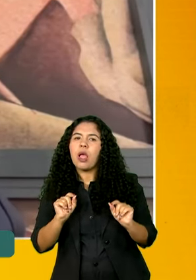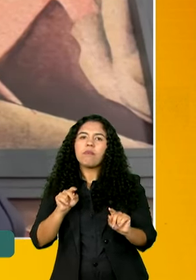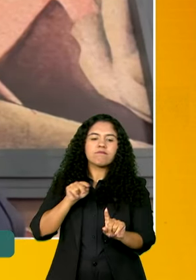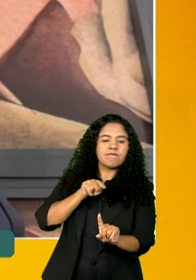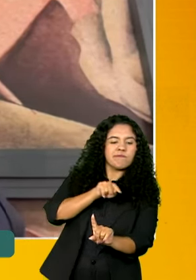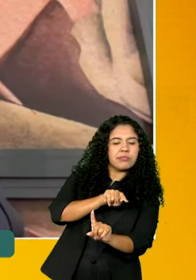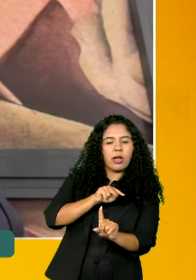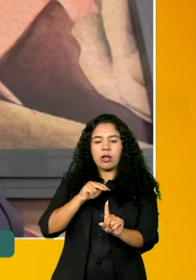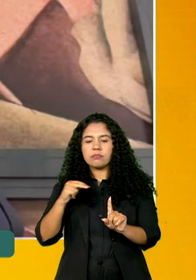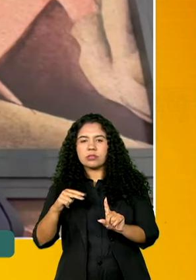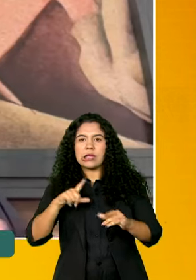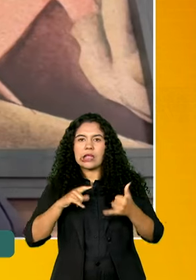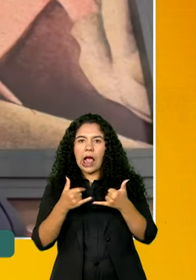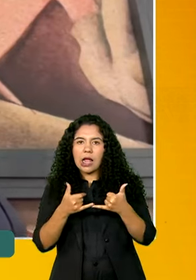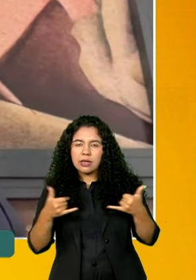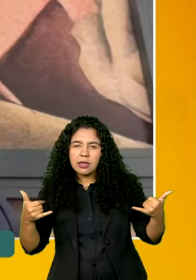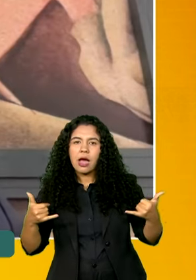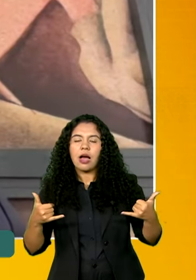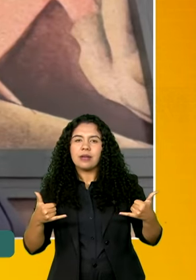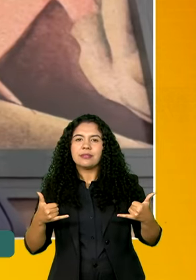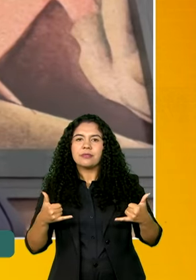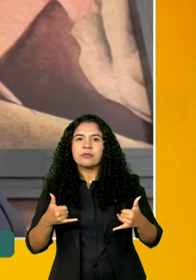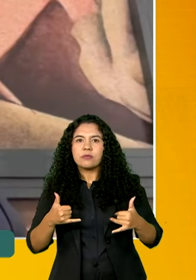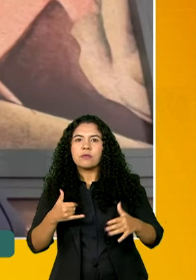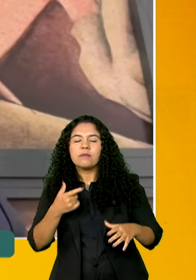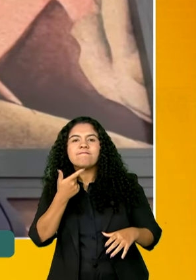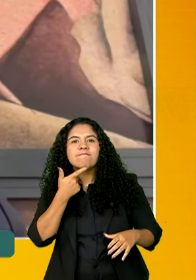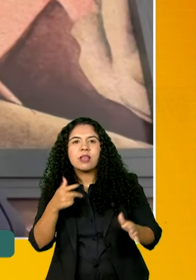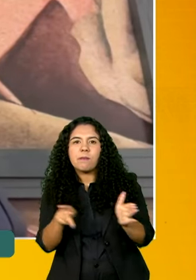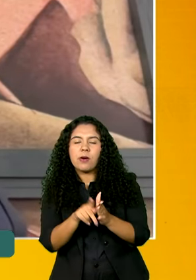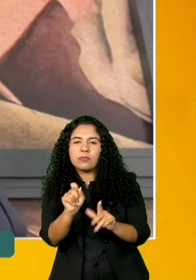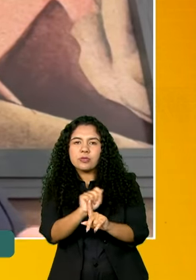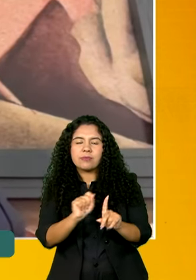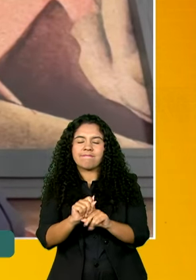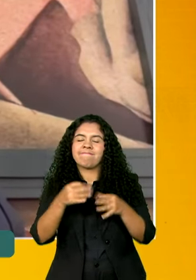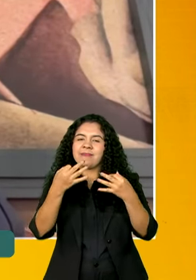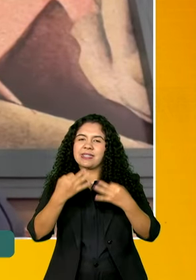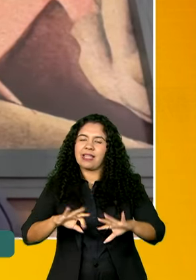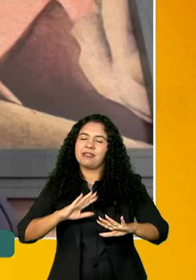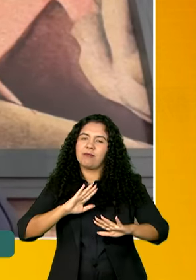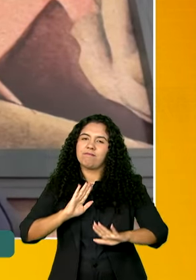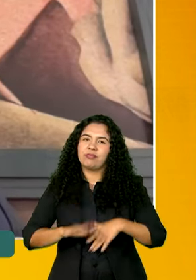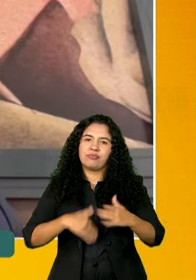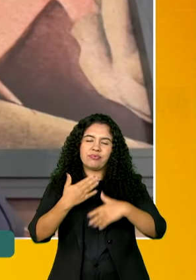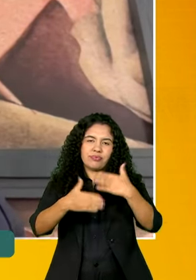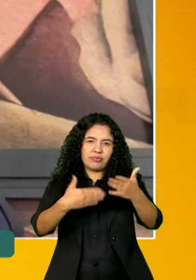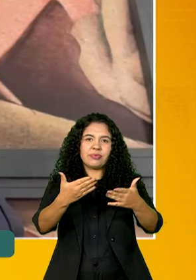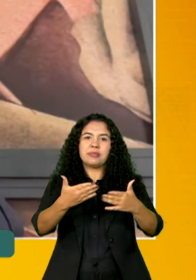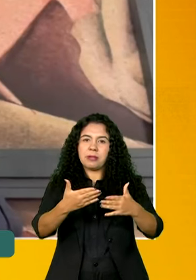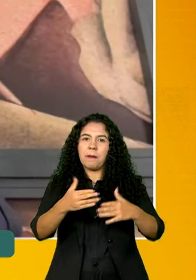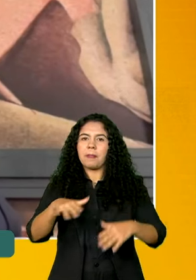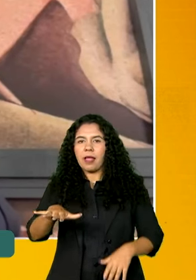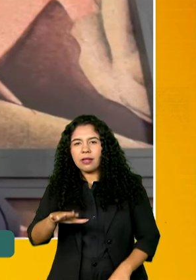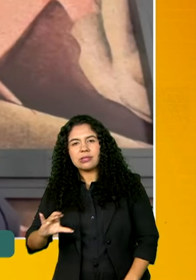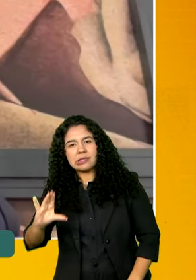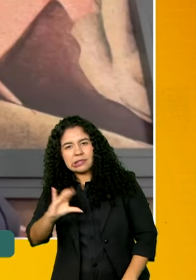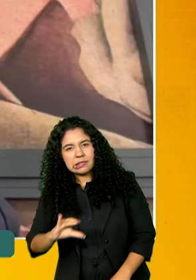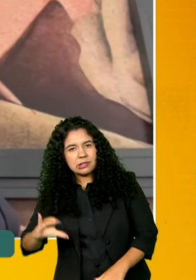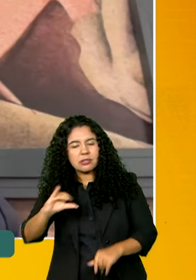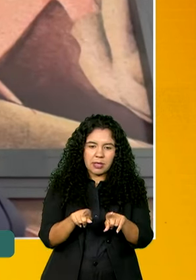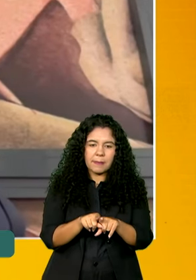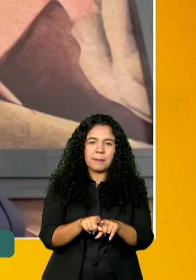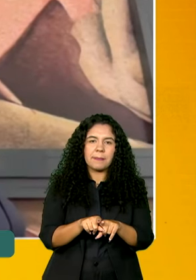alinhada com os anseios sociais, mas eu tenho certeza que será um grande avanço em termos de popularização da ciência e em termos